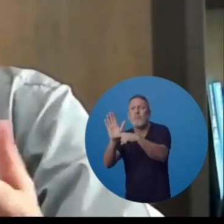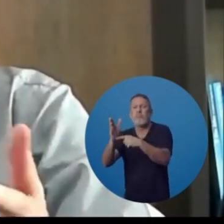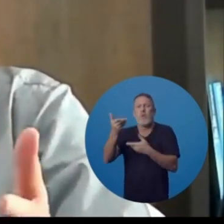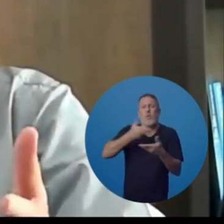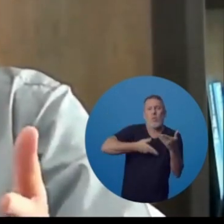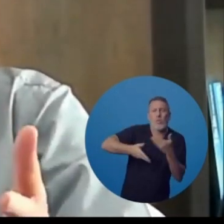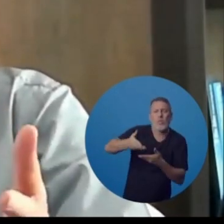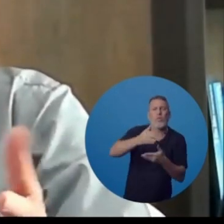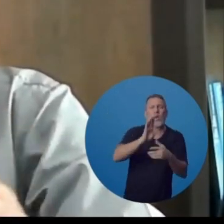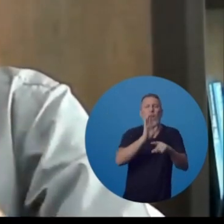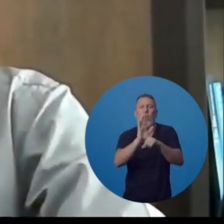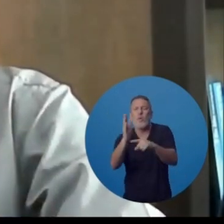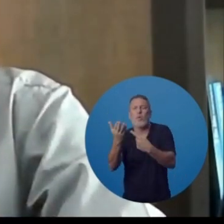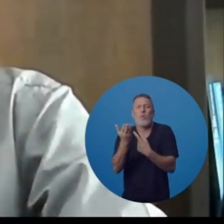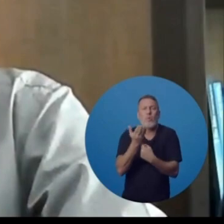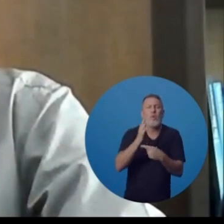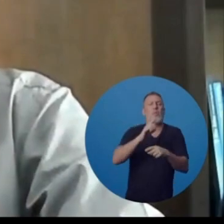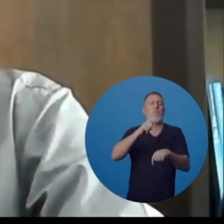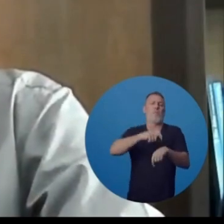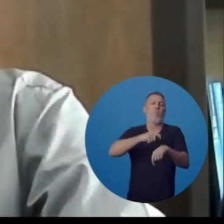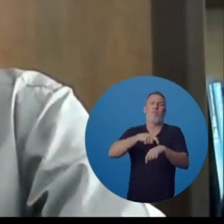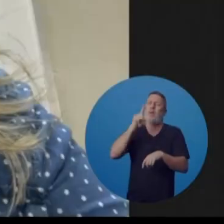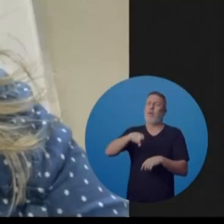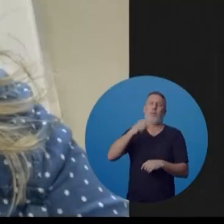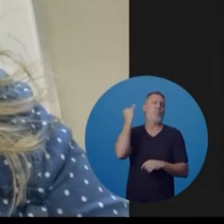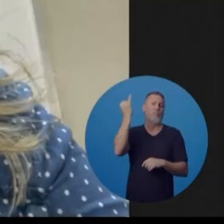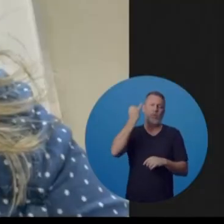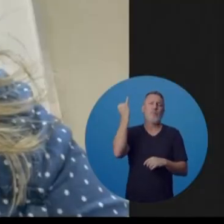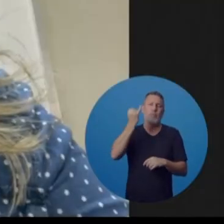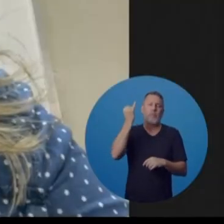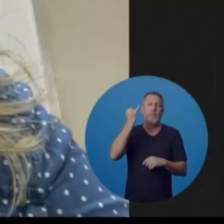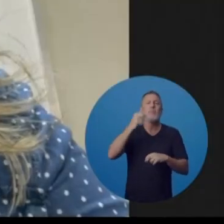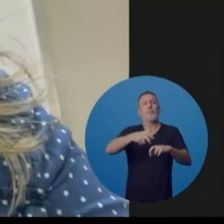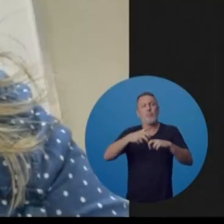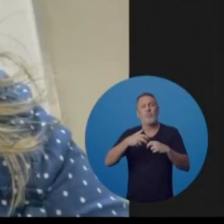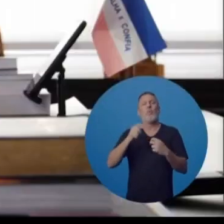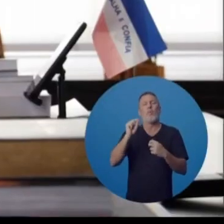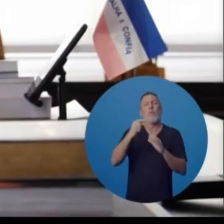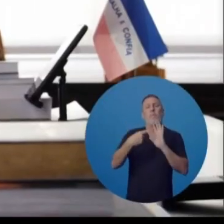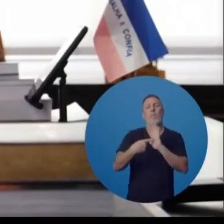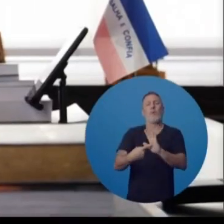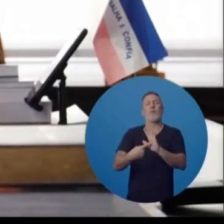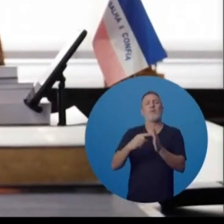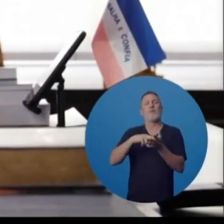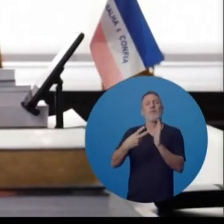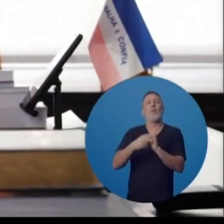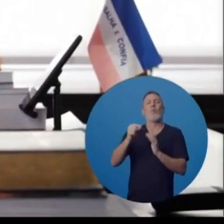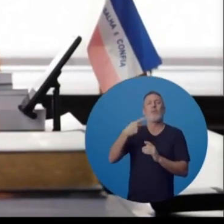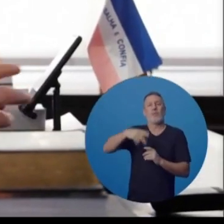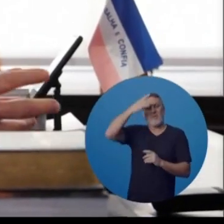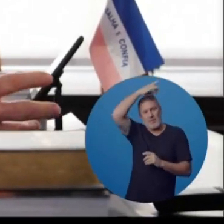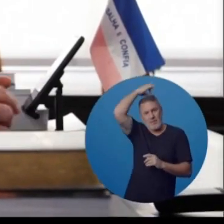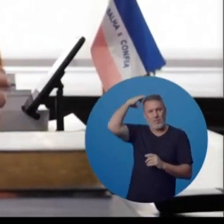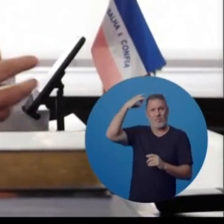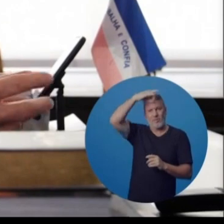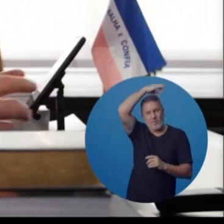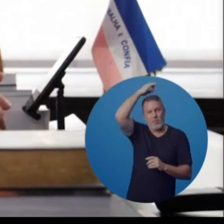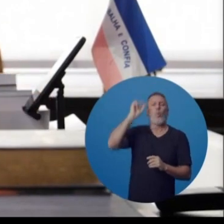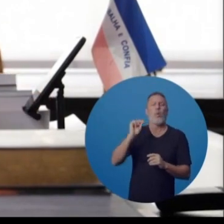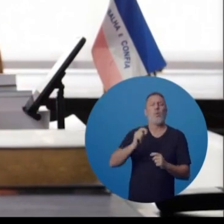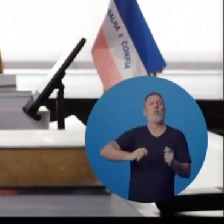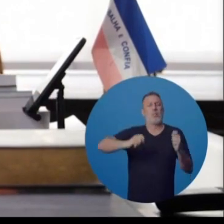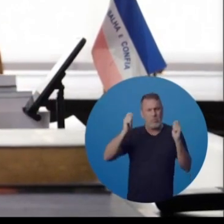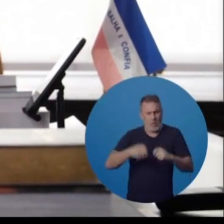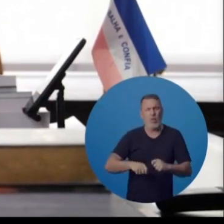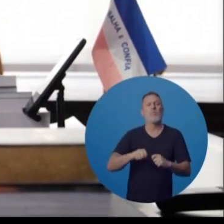solidários, neste momento, é muito importante. Então, mostrou que o Capixaba e que nós